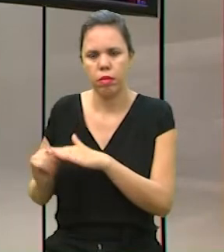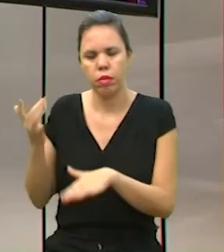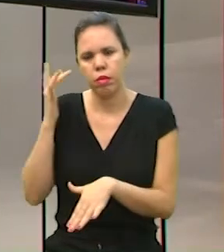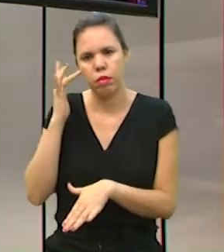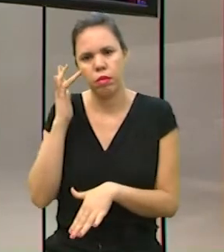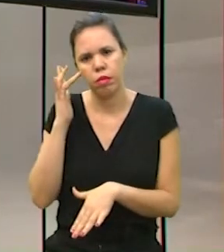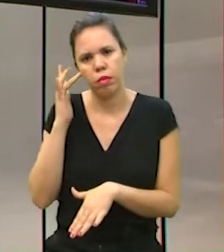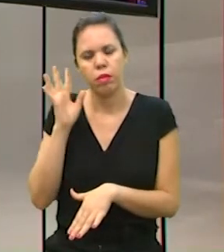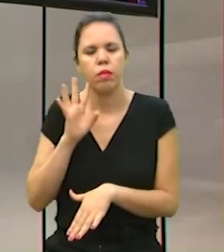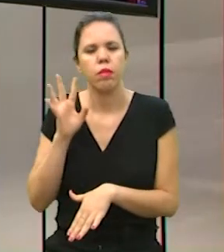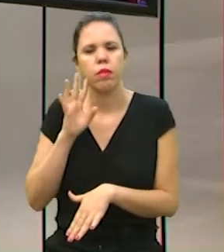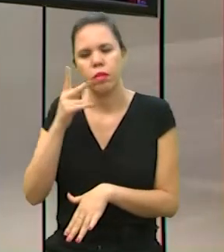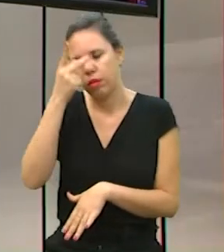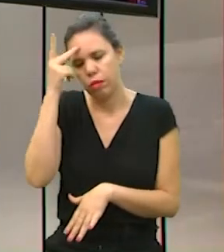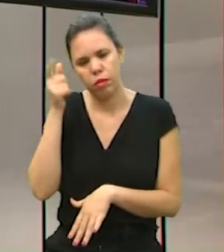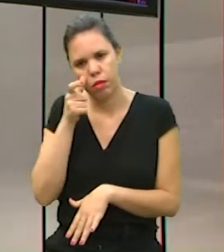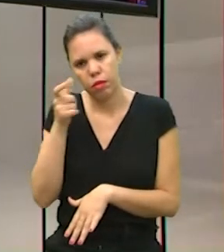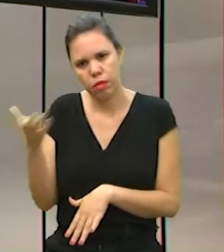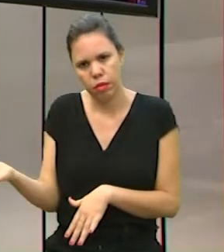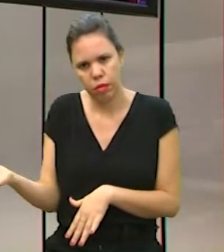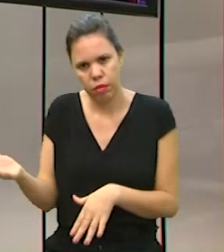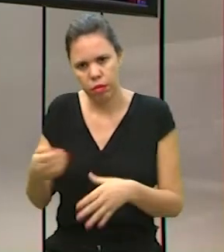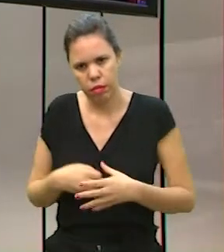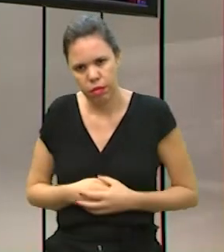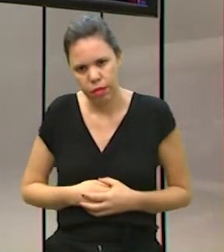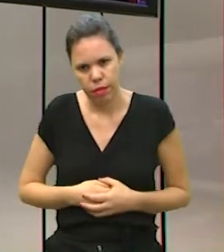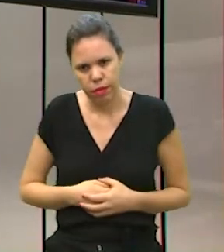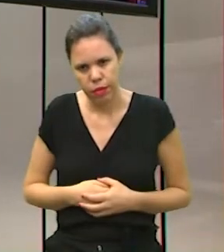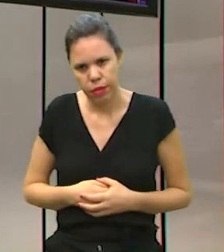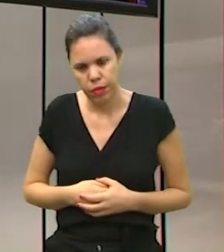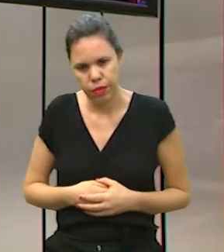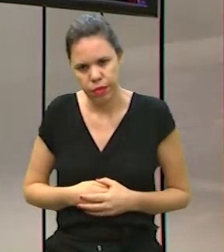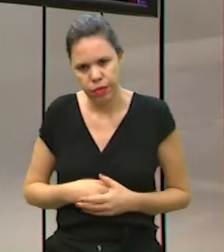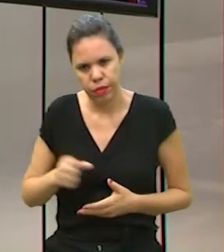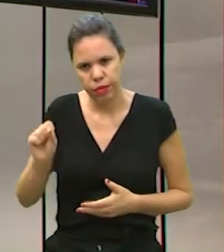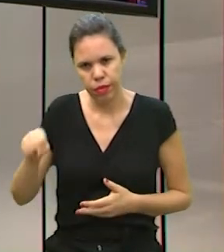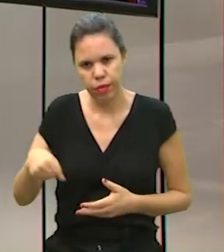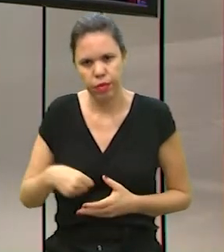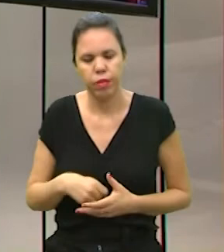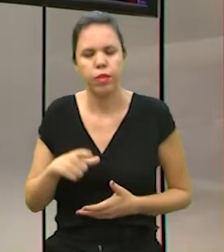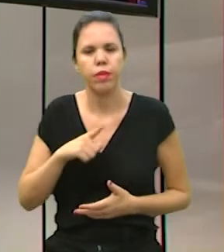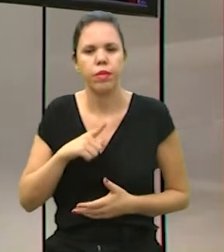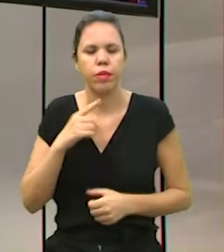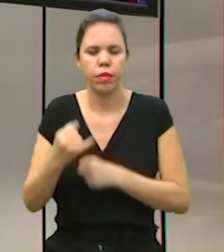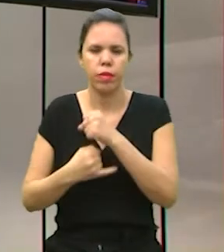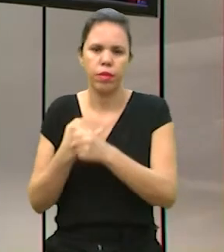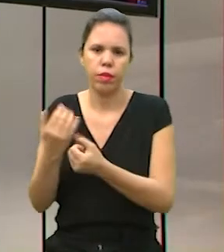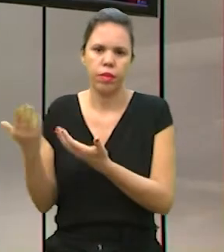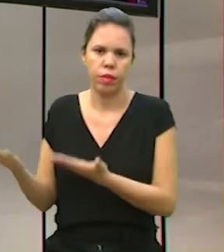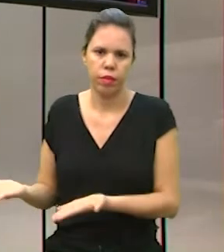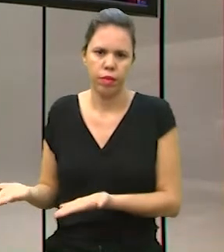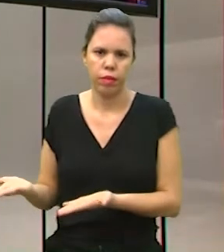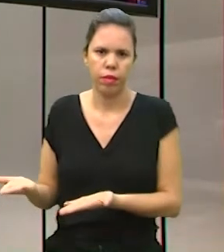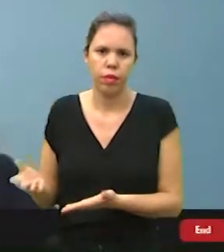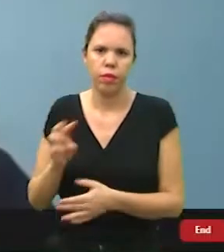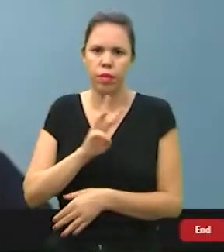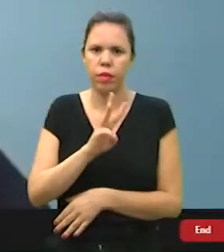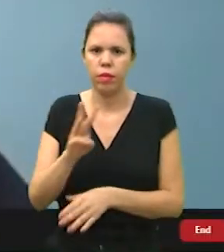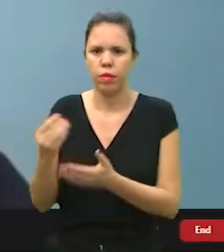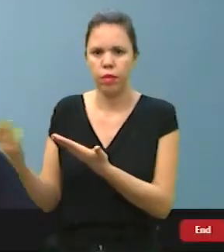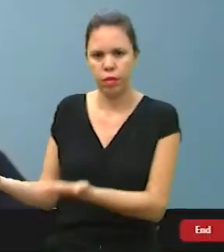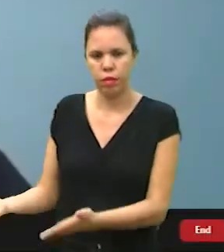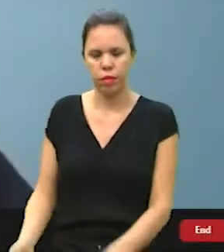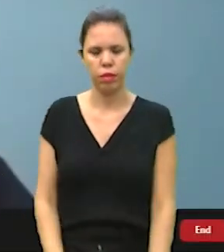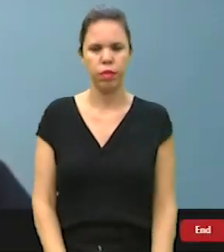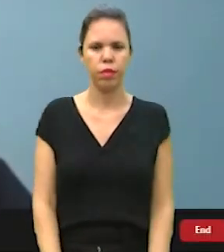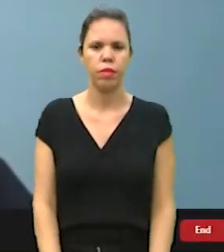que acho que é muito legal para as pessoas acompanharem, né? Sim. Tem o site, né? Que é www